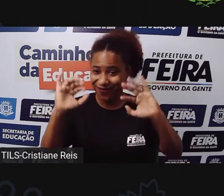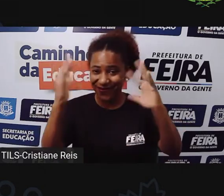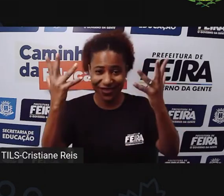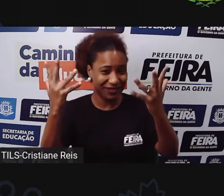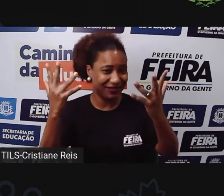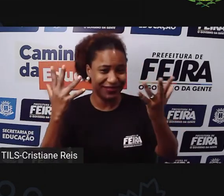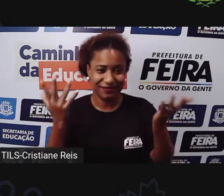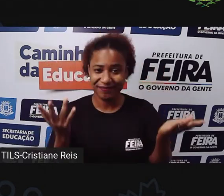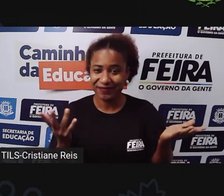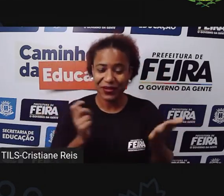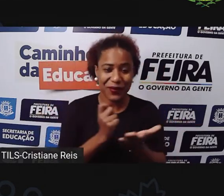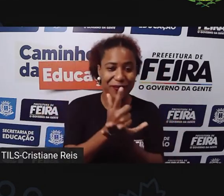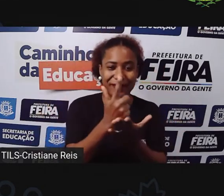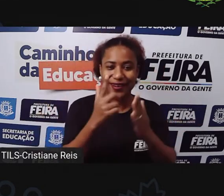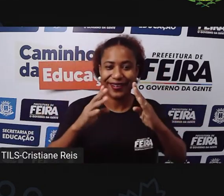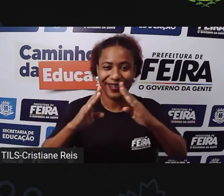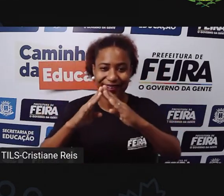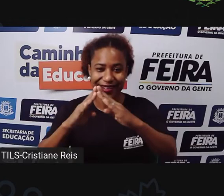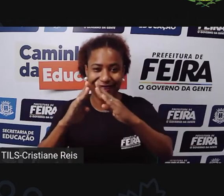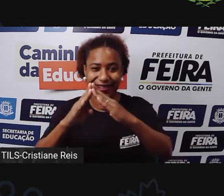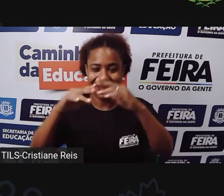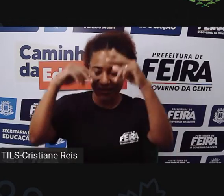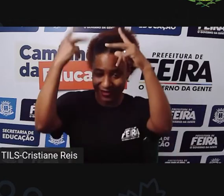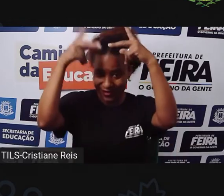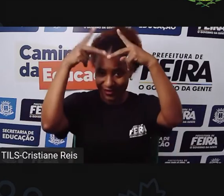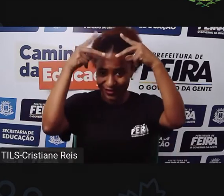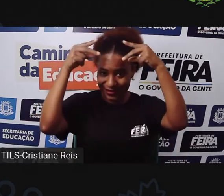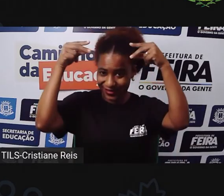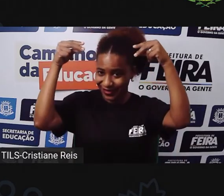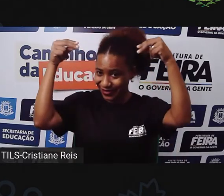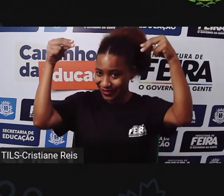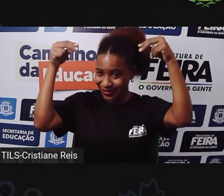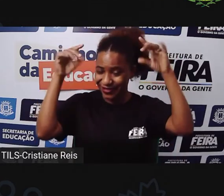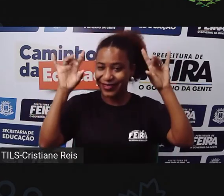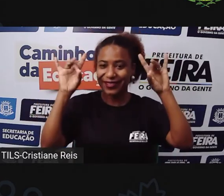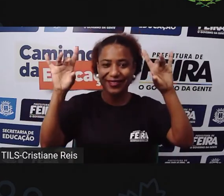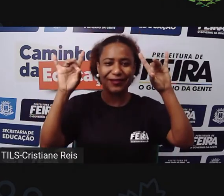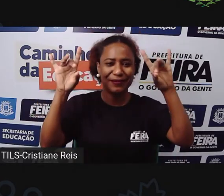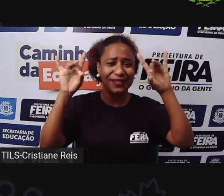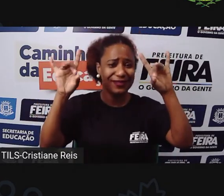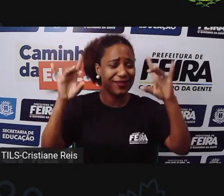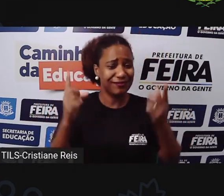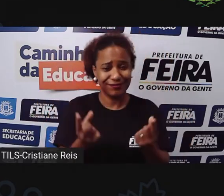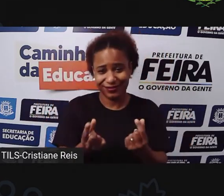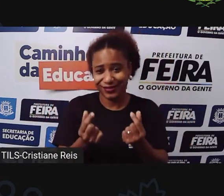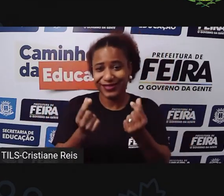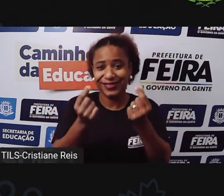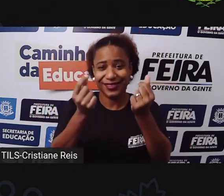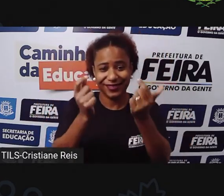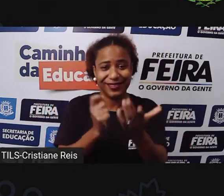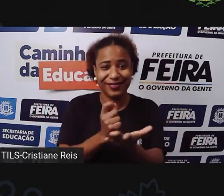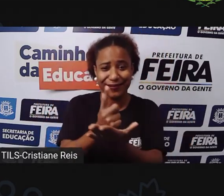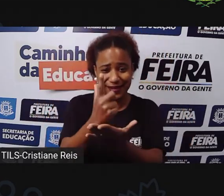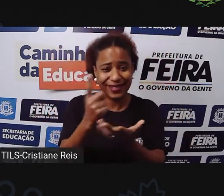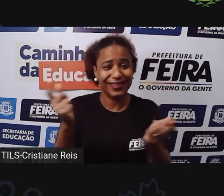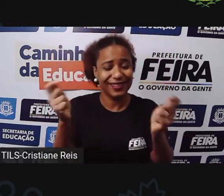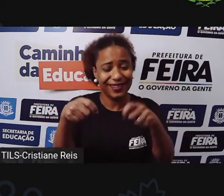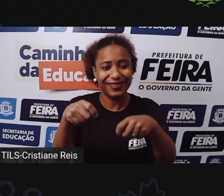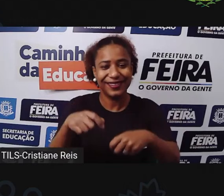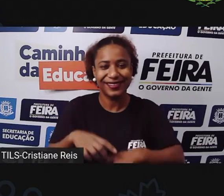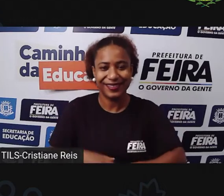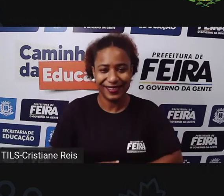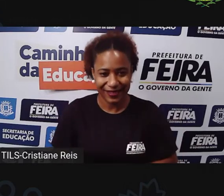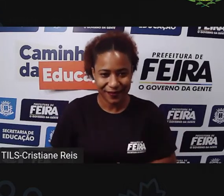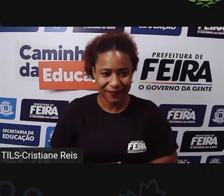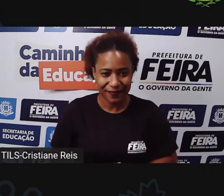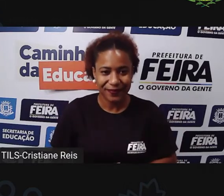coisa Para a casa dela Trocar a fita Do cabelo Ela podia fazer Algumas outras coisas Com esse dinheiro, né? Então vamos